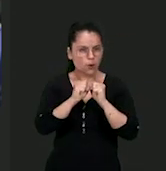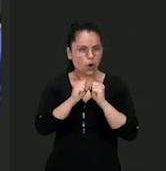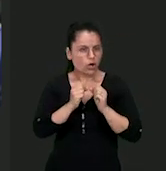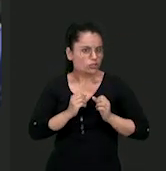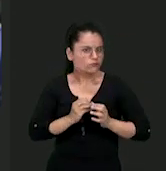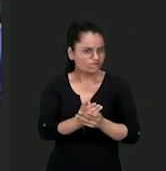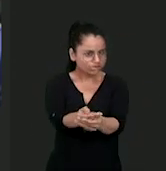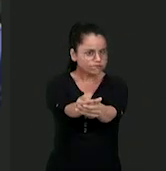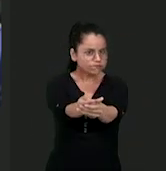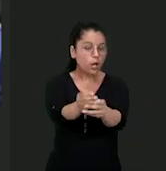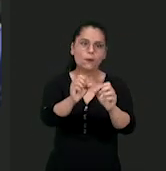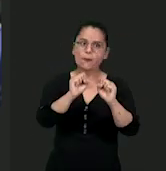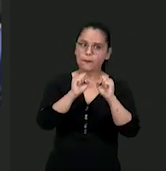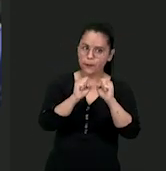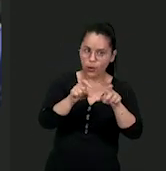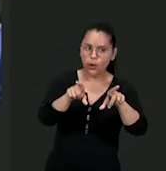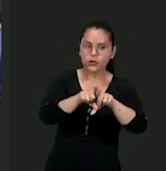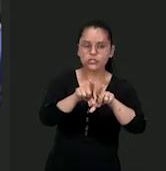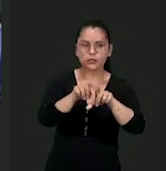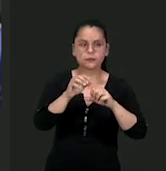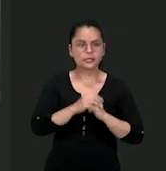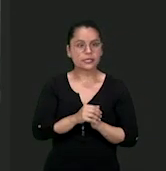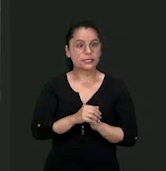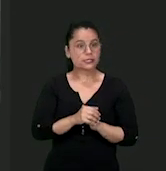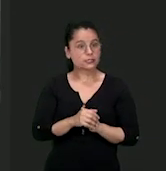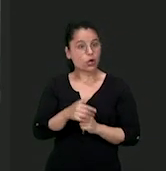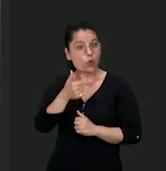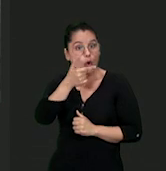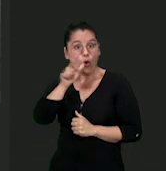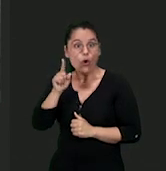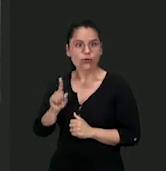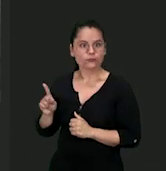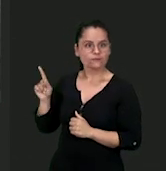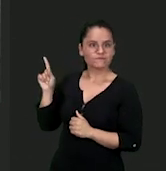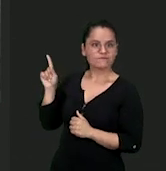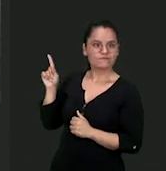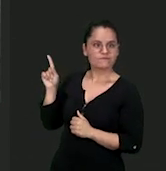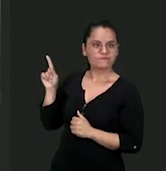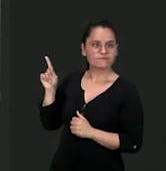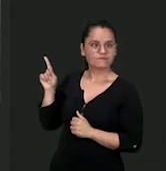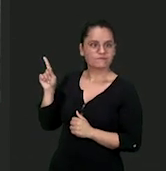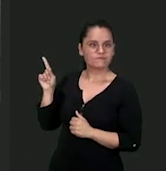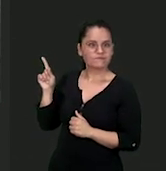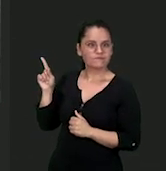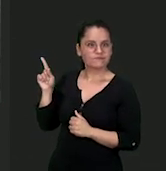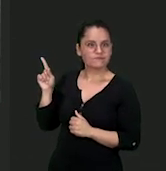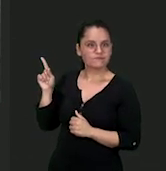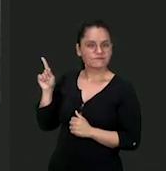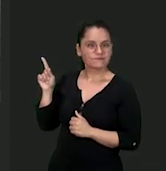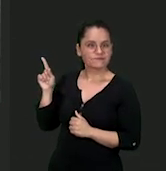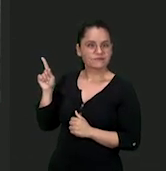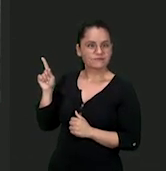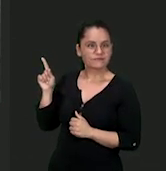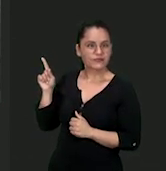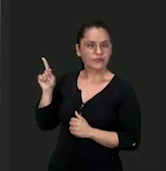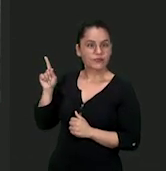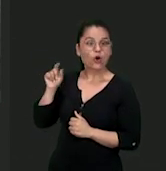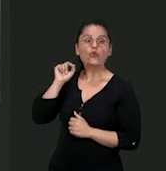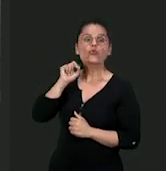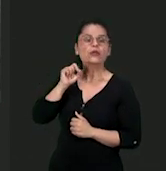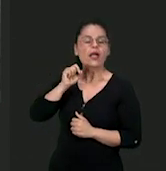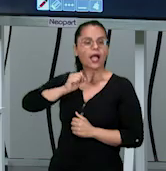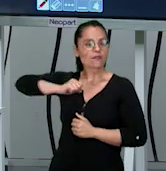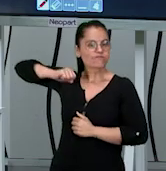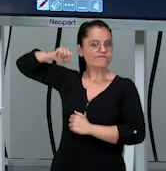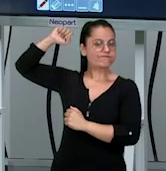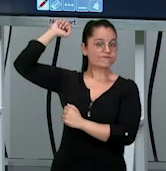manchete. Assim que eu levantar, uma terceira pessoa vai fazer um ataque. O é um ataque?